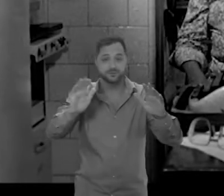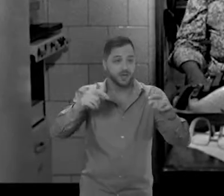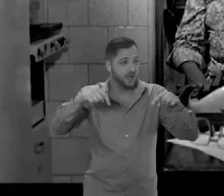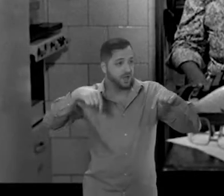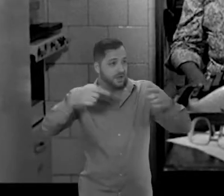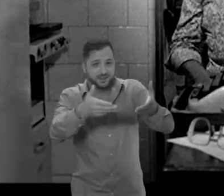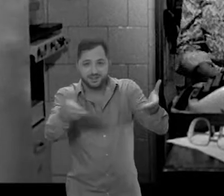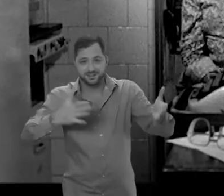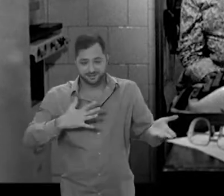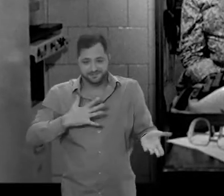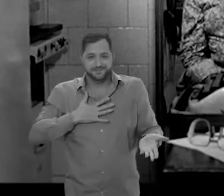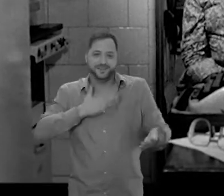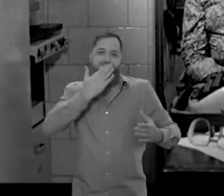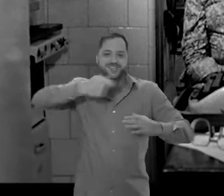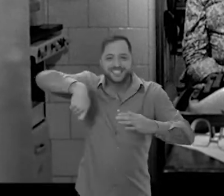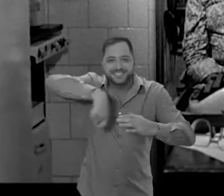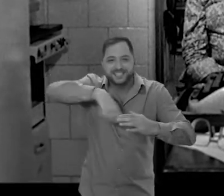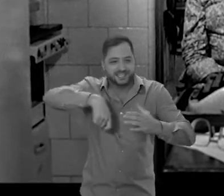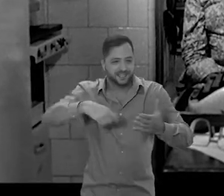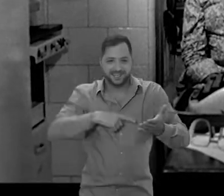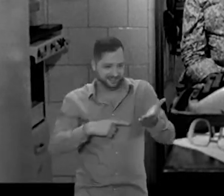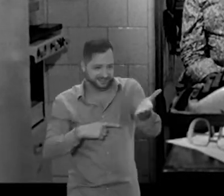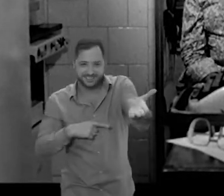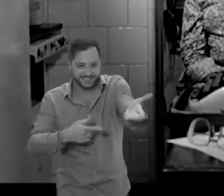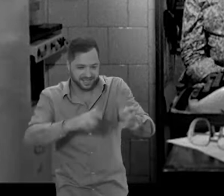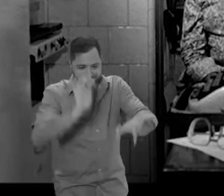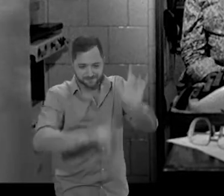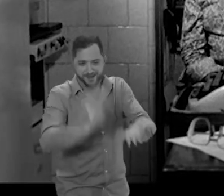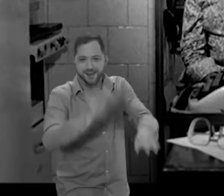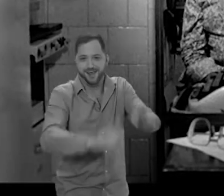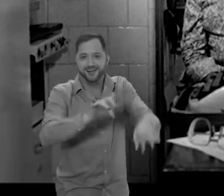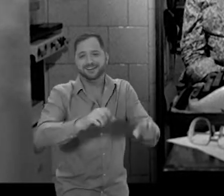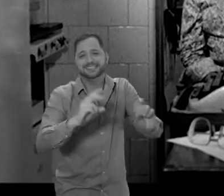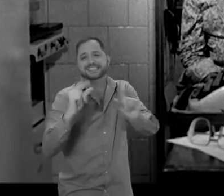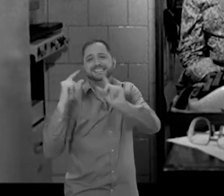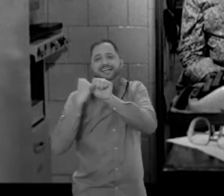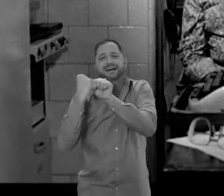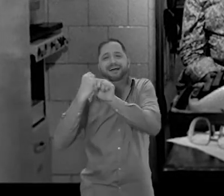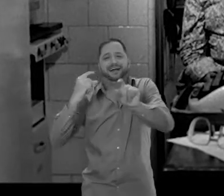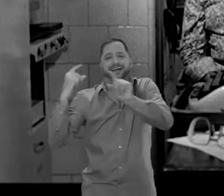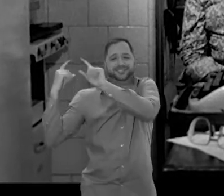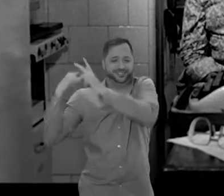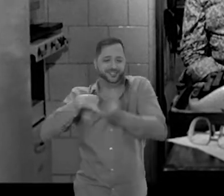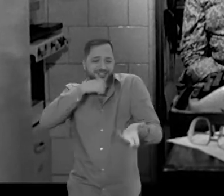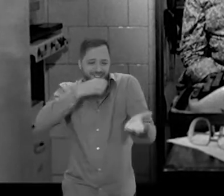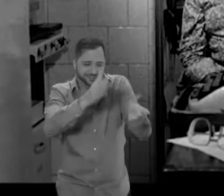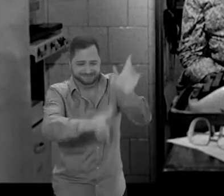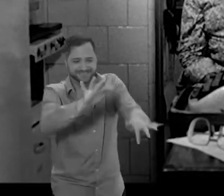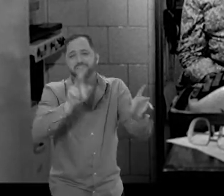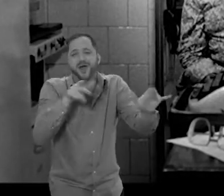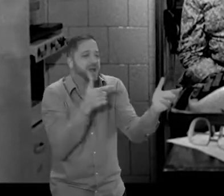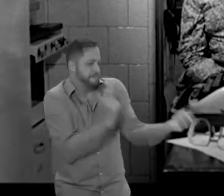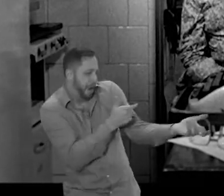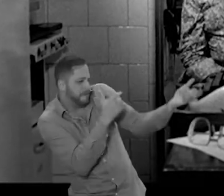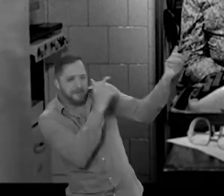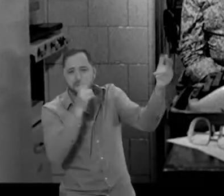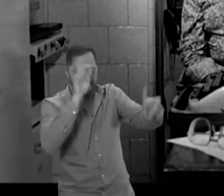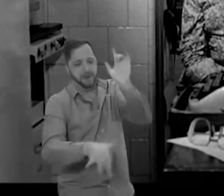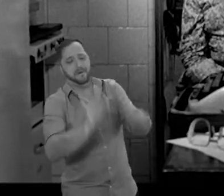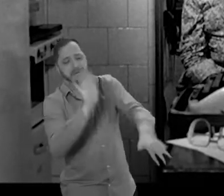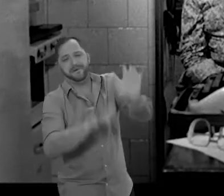estamos, estou em minha cozinha, com minha máquina Remington, minha velha metralhadora,